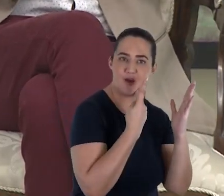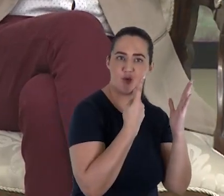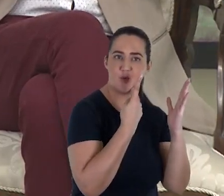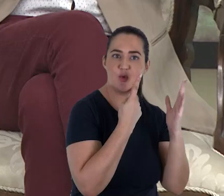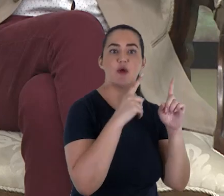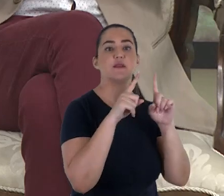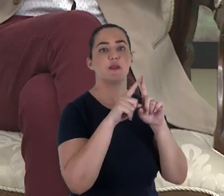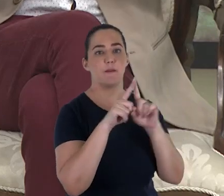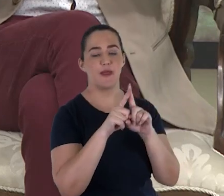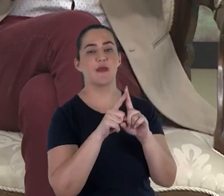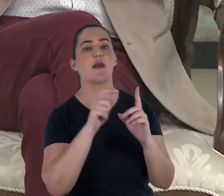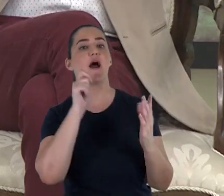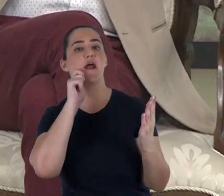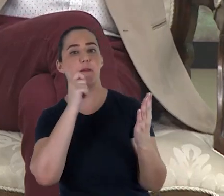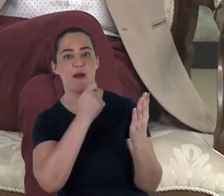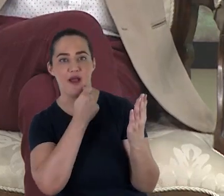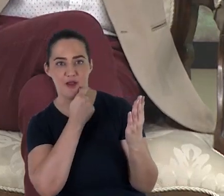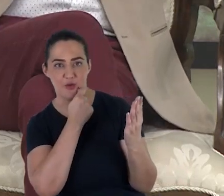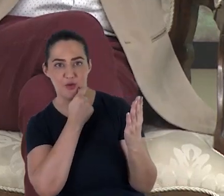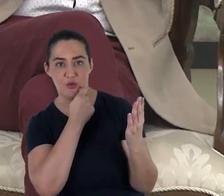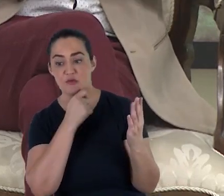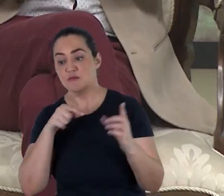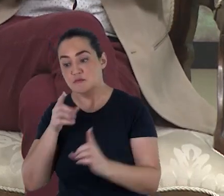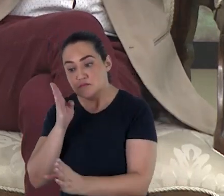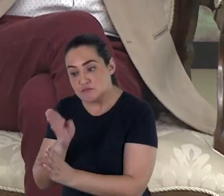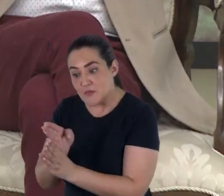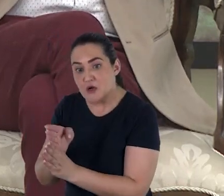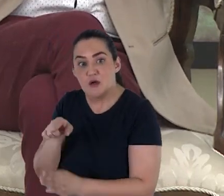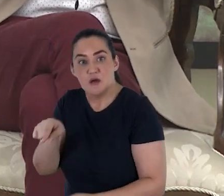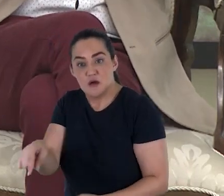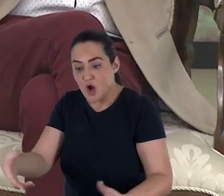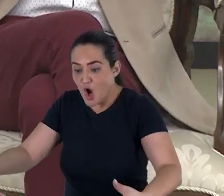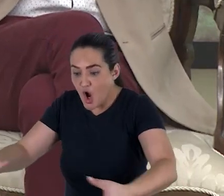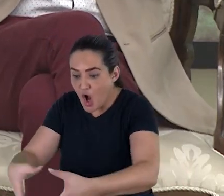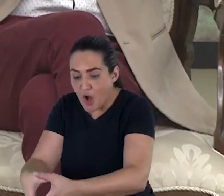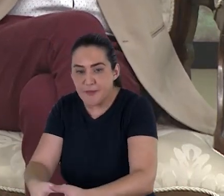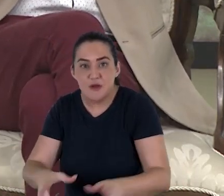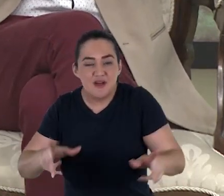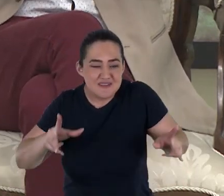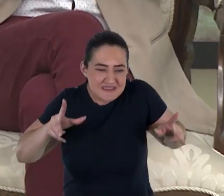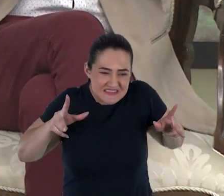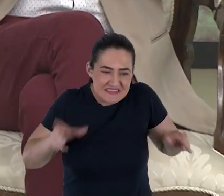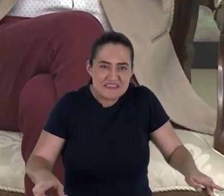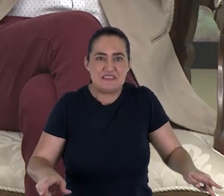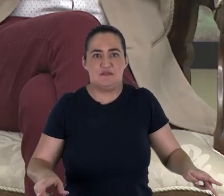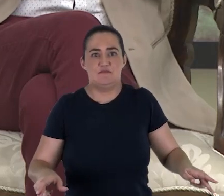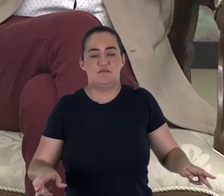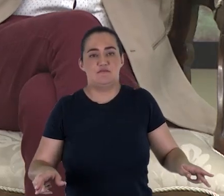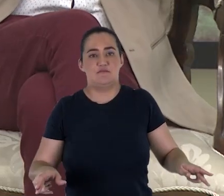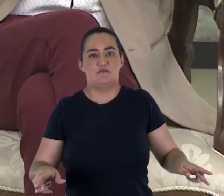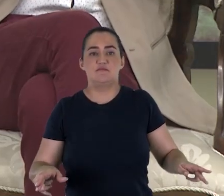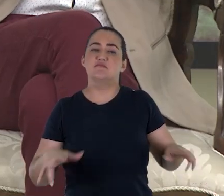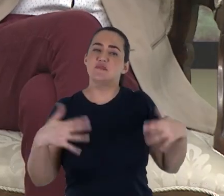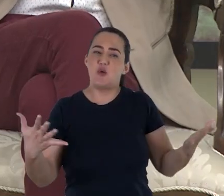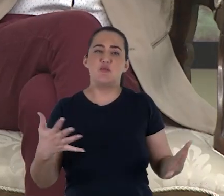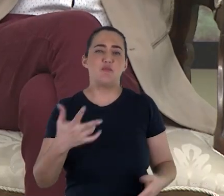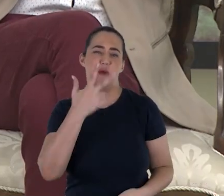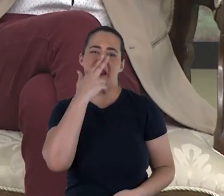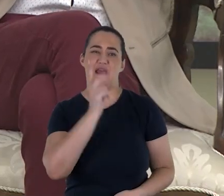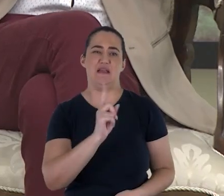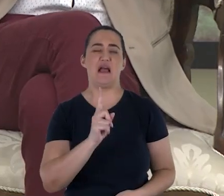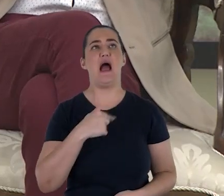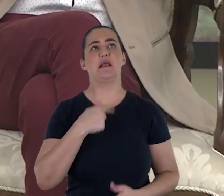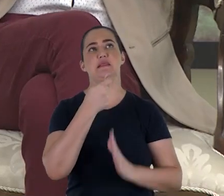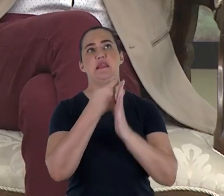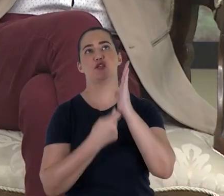Daniel em aramaico e hebraico e o que foi encontrado nas cópias da Gruta 4. Assim, não parece ser mais